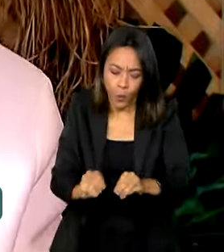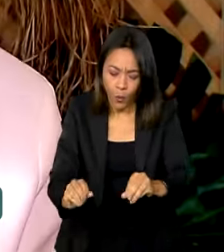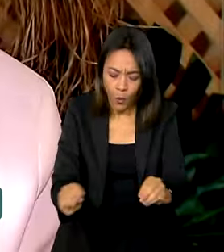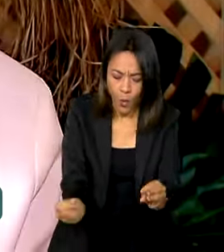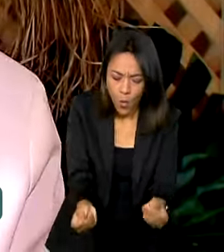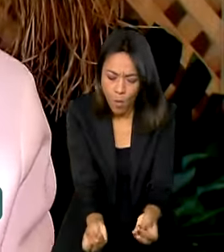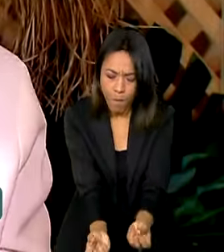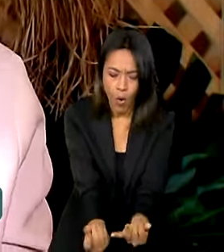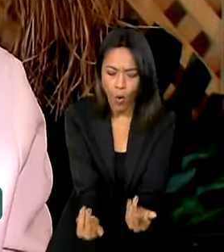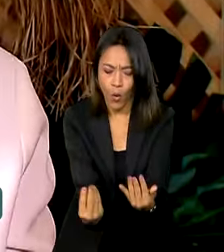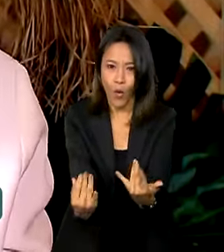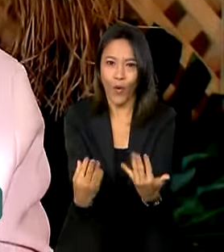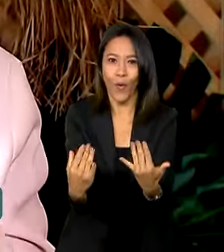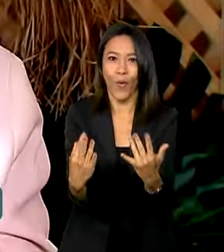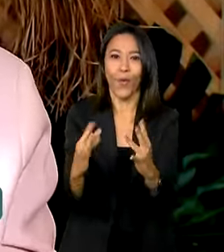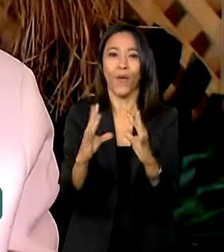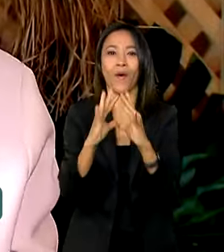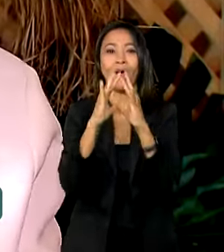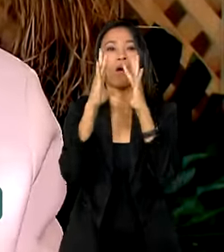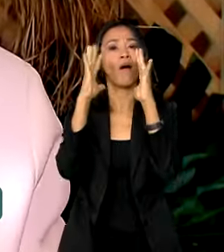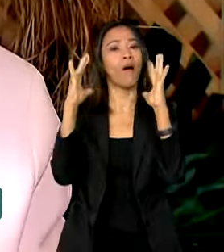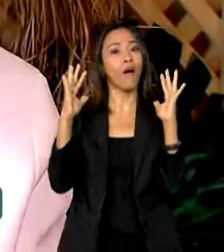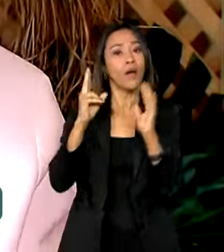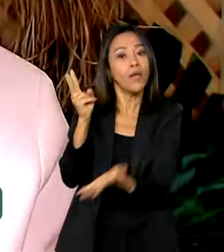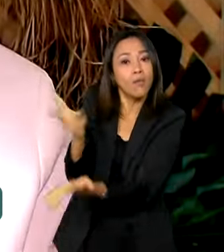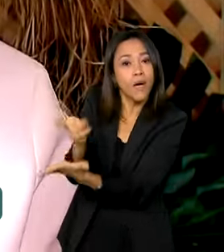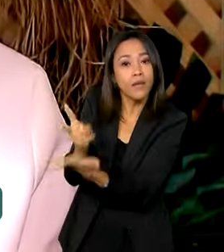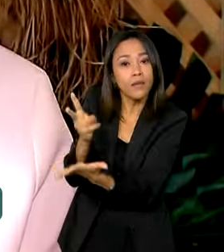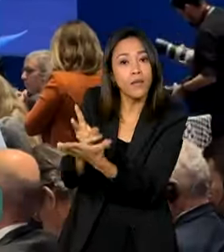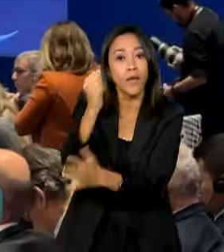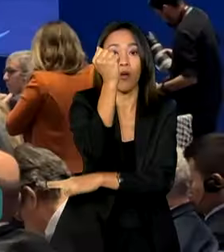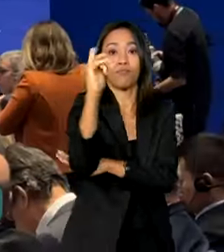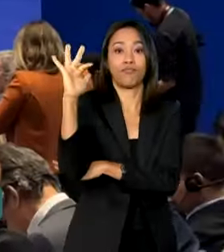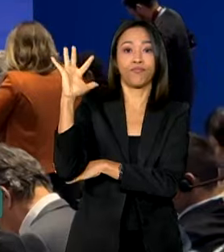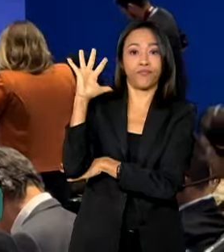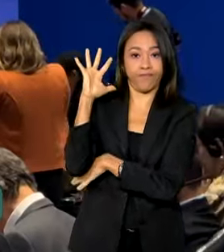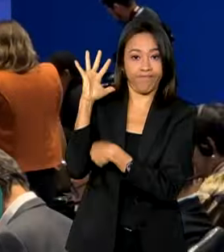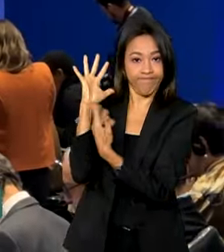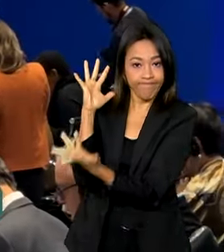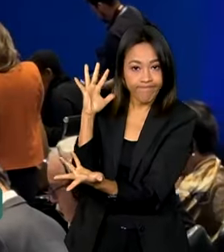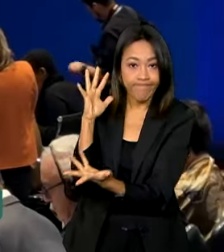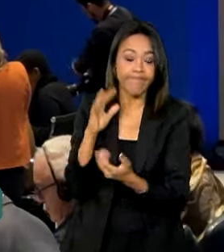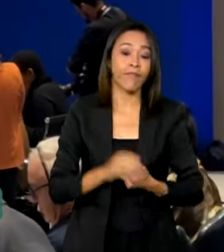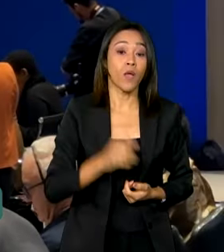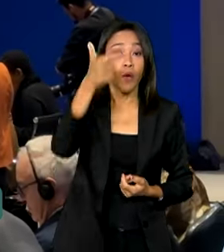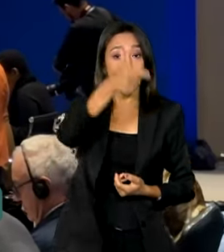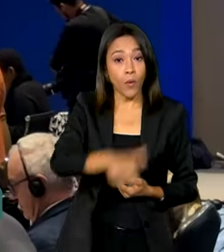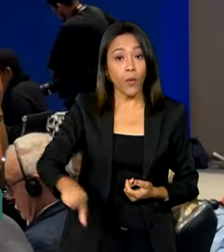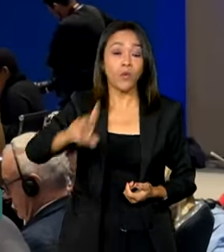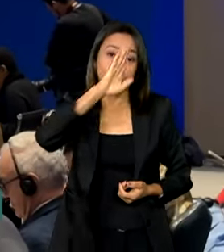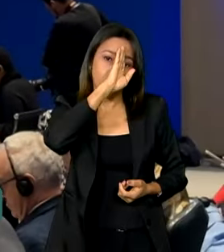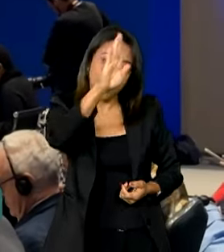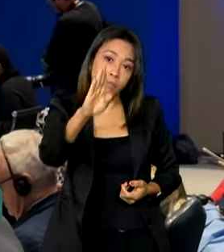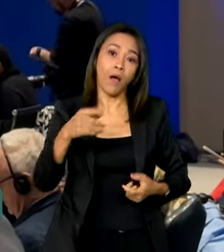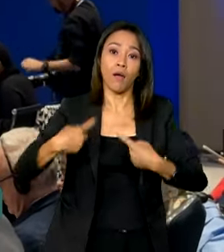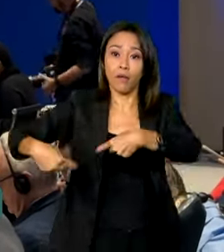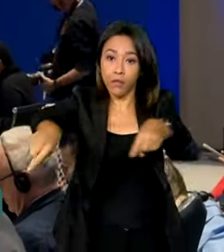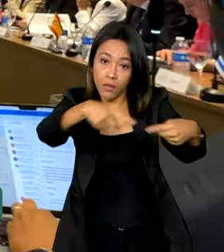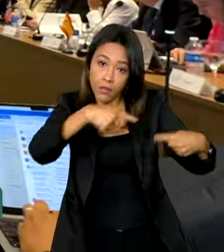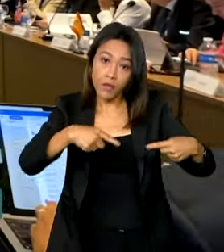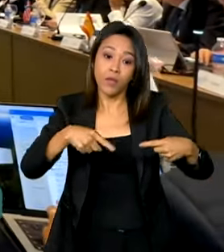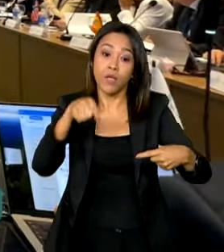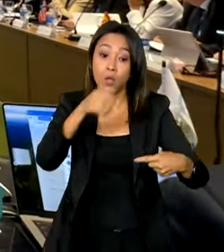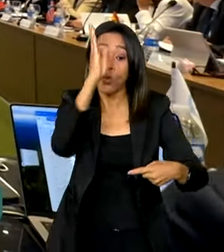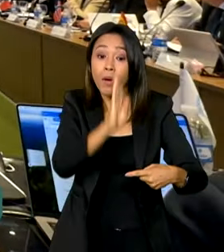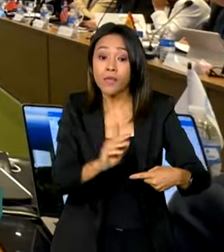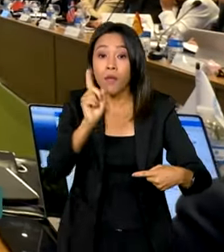pode produzir e conservar ao mesmo tempo e preservar. Outra prioridade do Brasil durante a presidência do G20